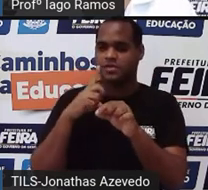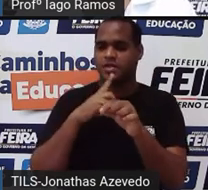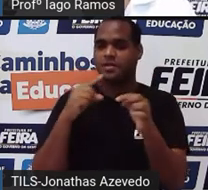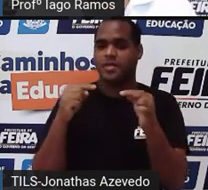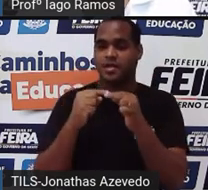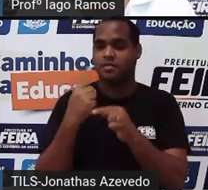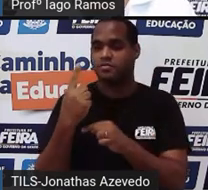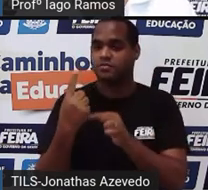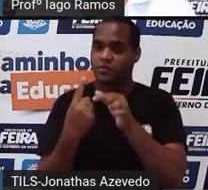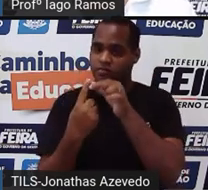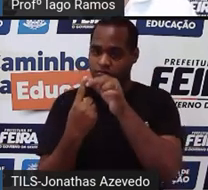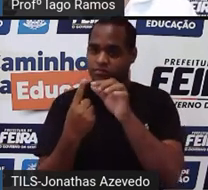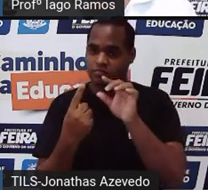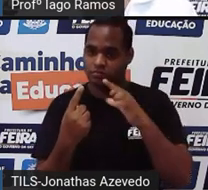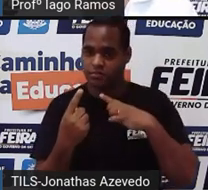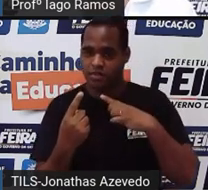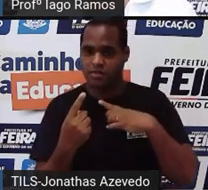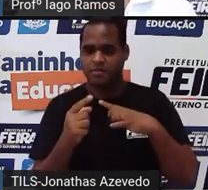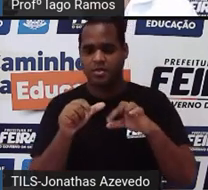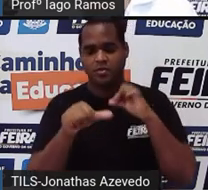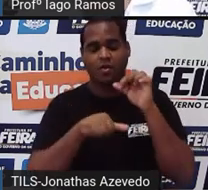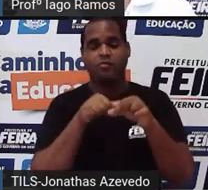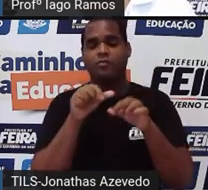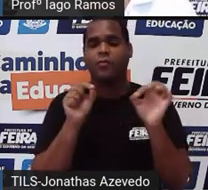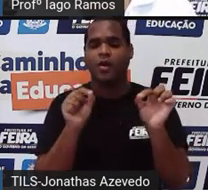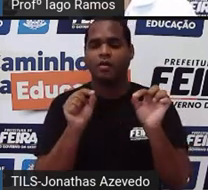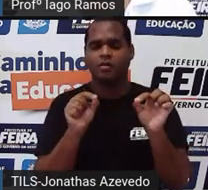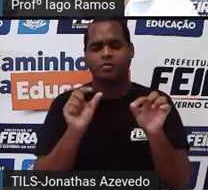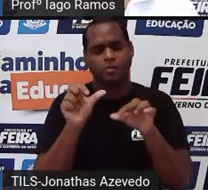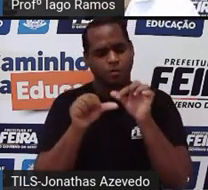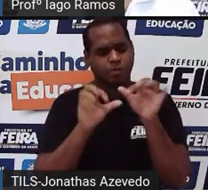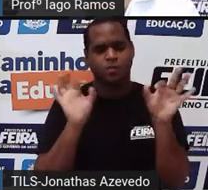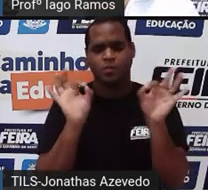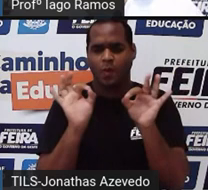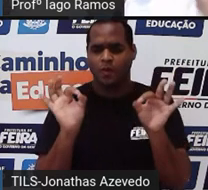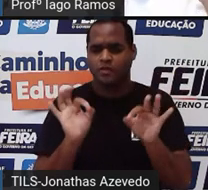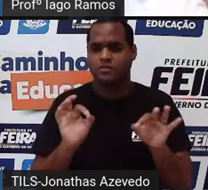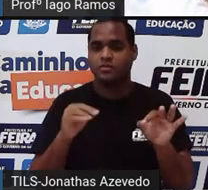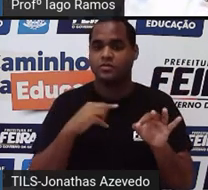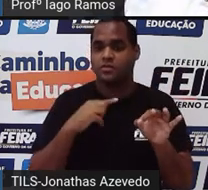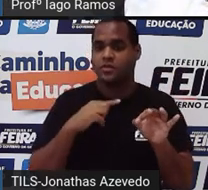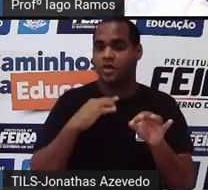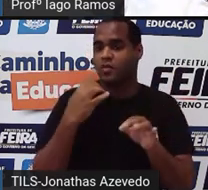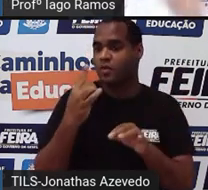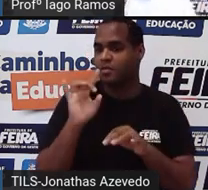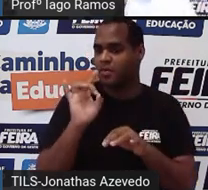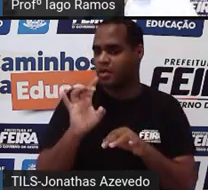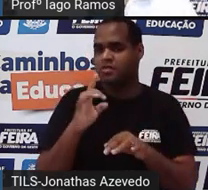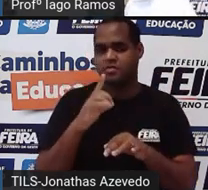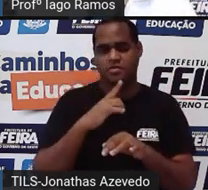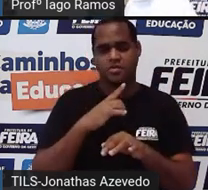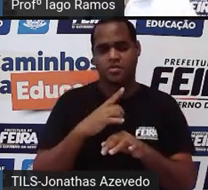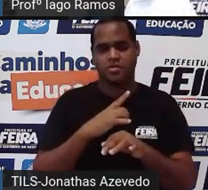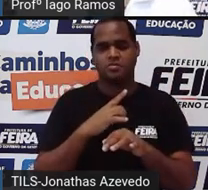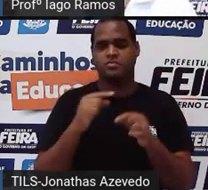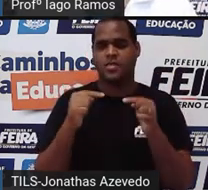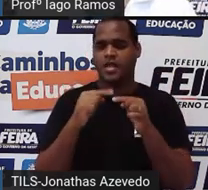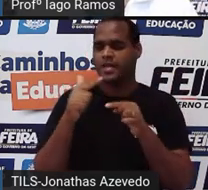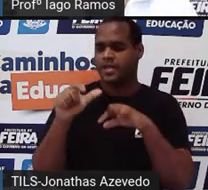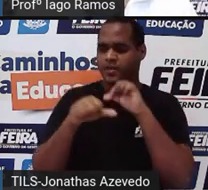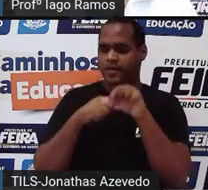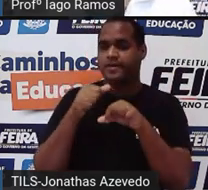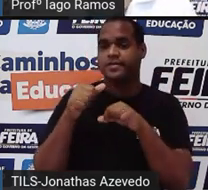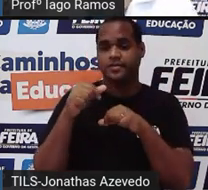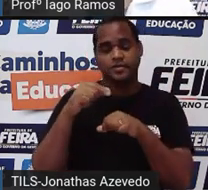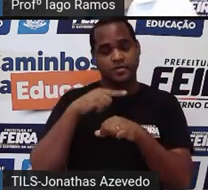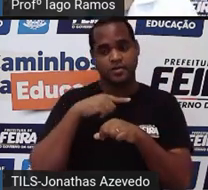a um ponto. O que é que muda? Não muda nada. A não ser o espelho. O espelho deixou de ser uma reta.